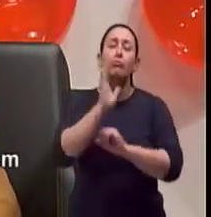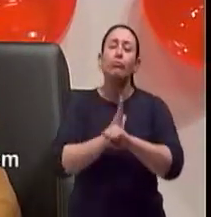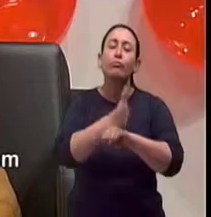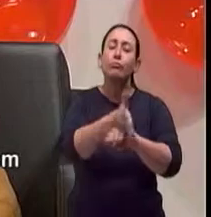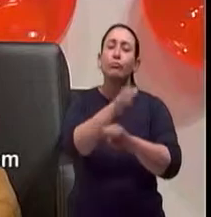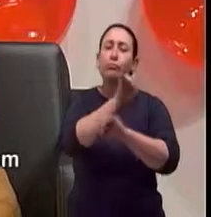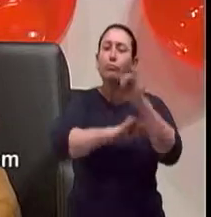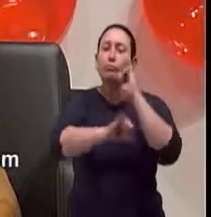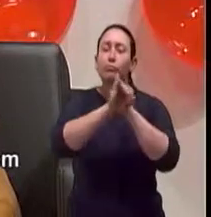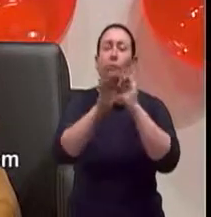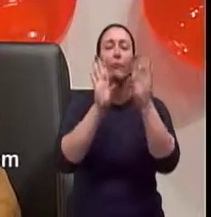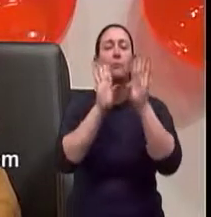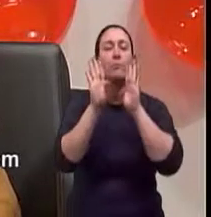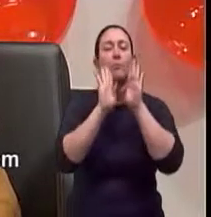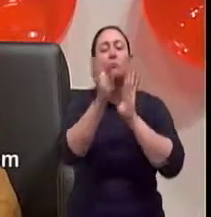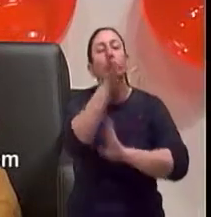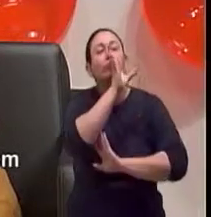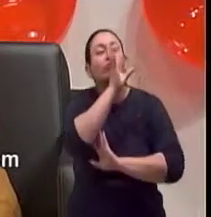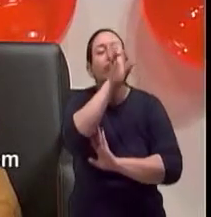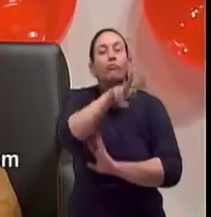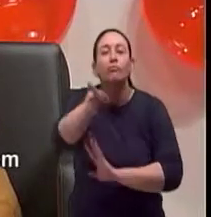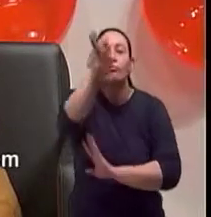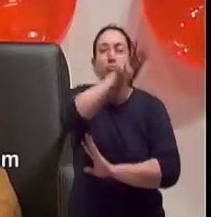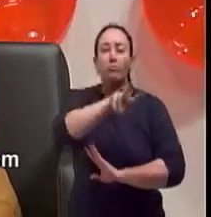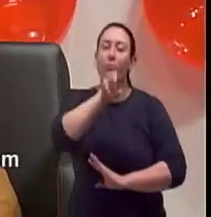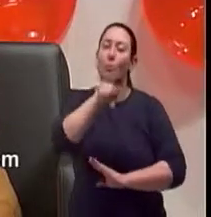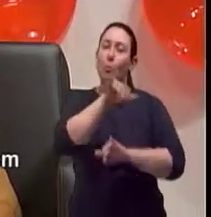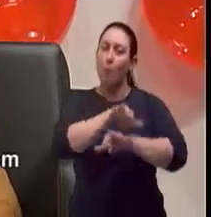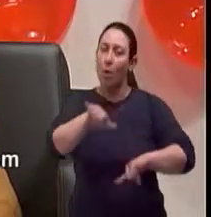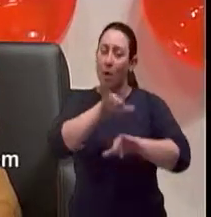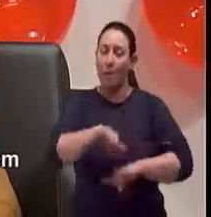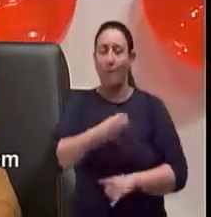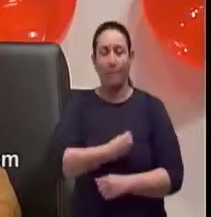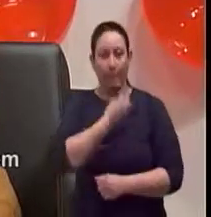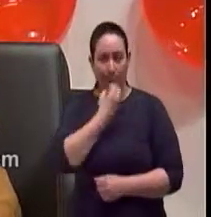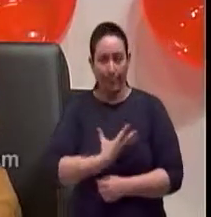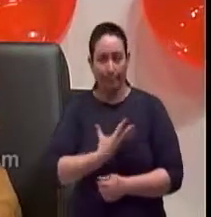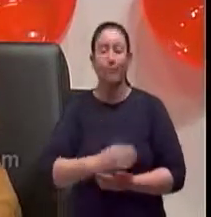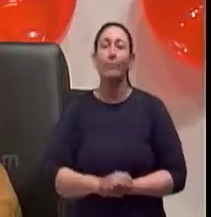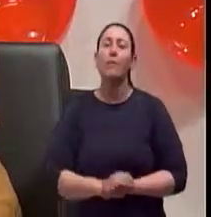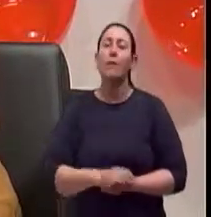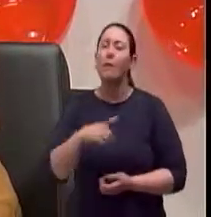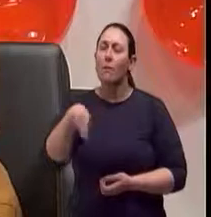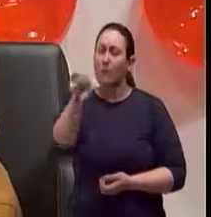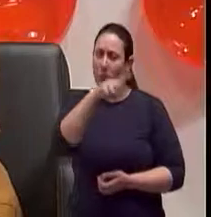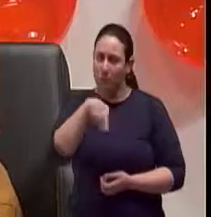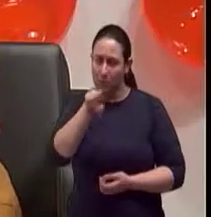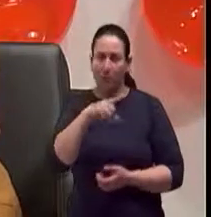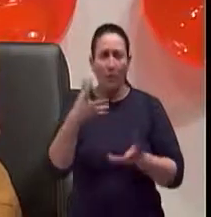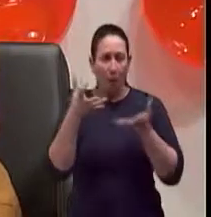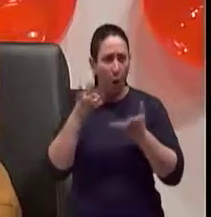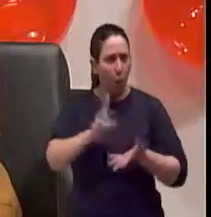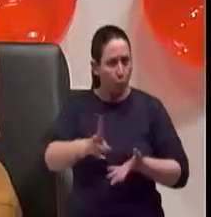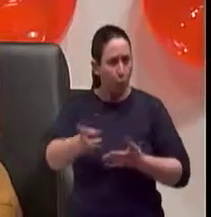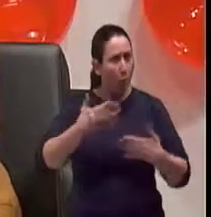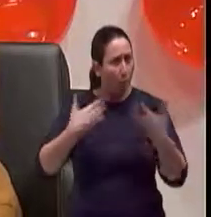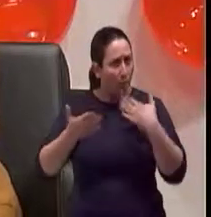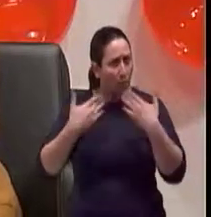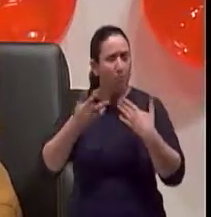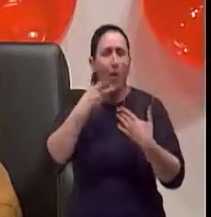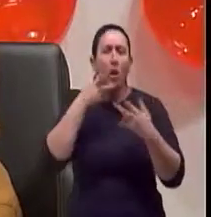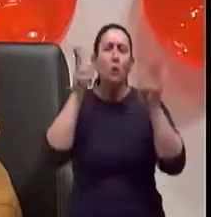.com.br, Viva Bem, tudo junto. Vamos continuar com a nossa conversa aqui sobre